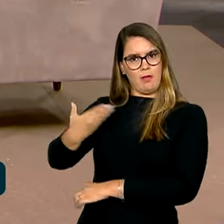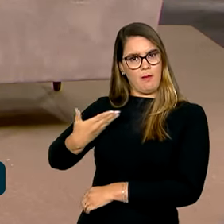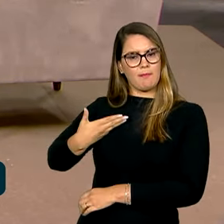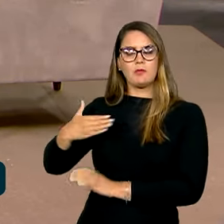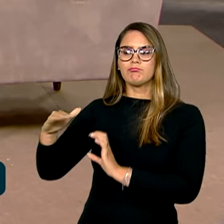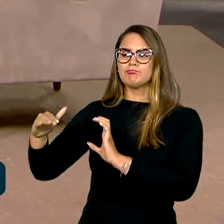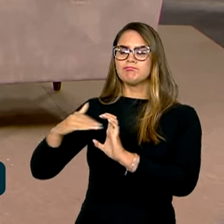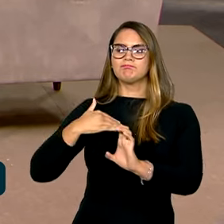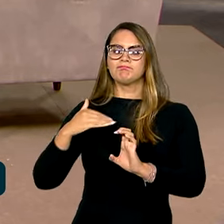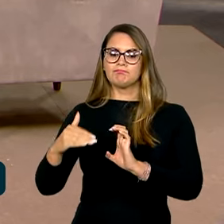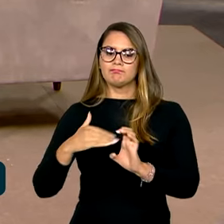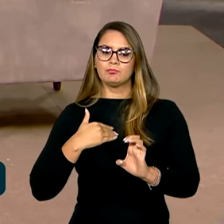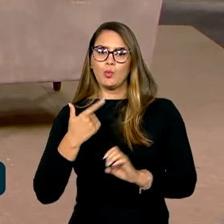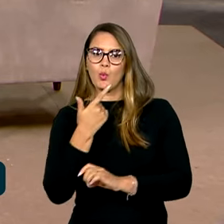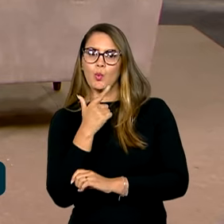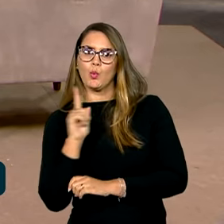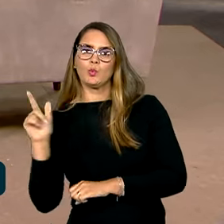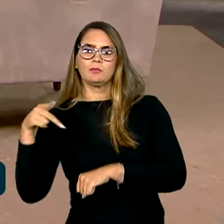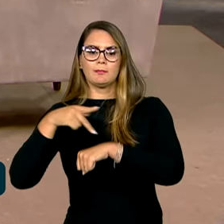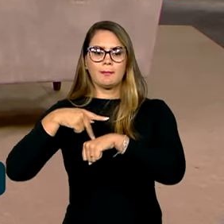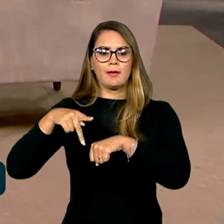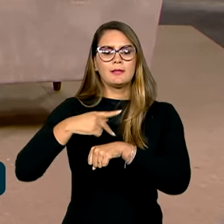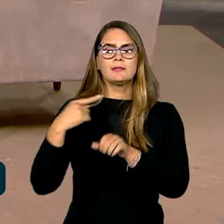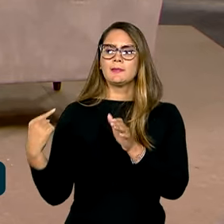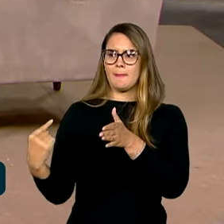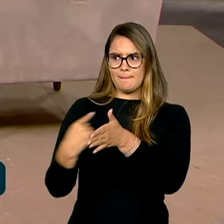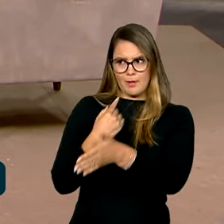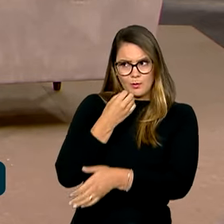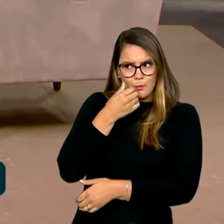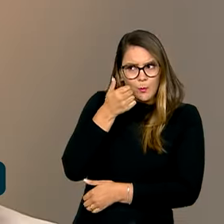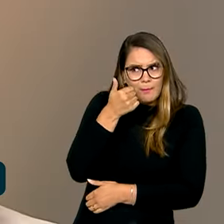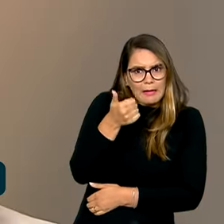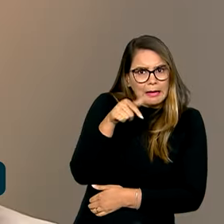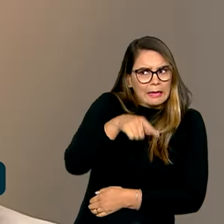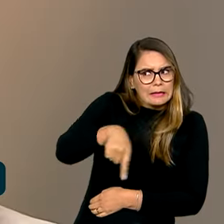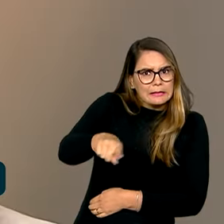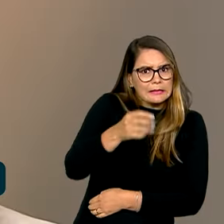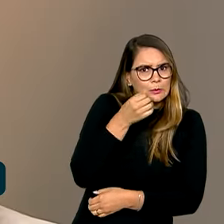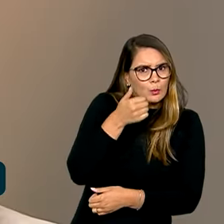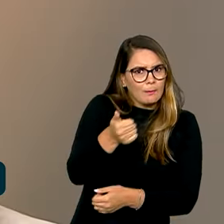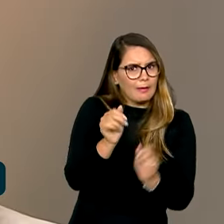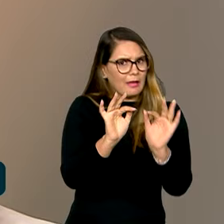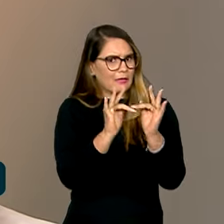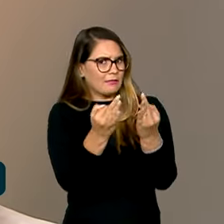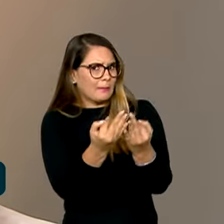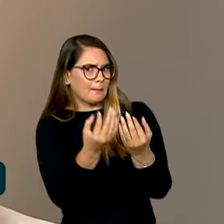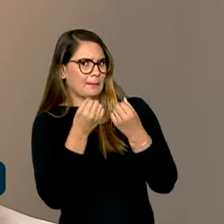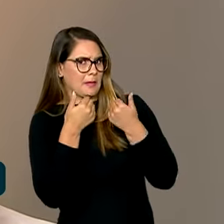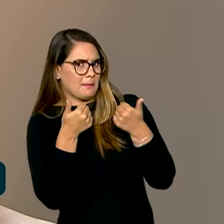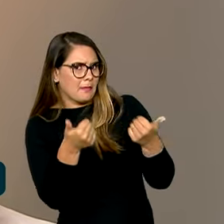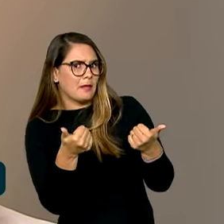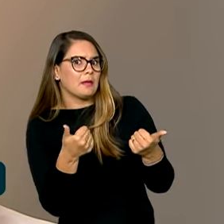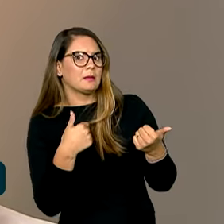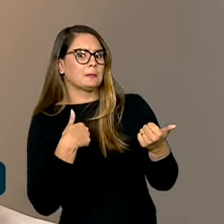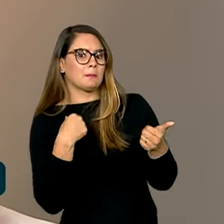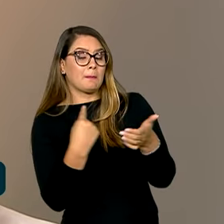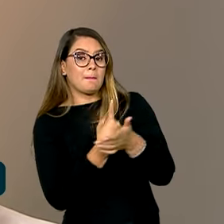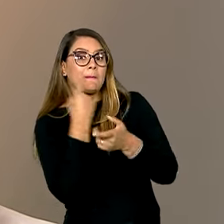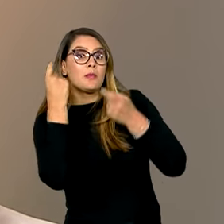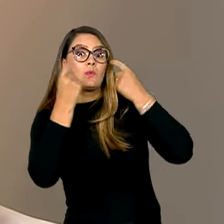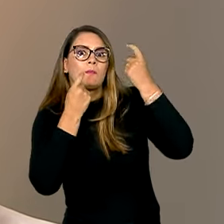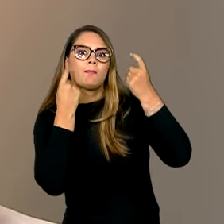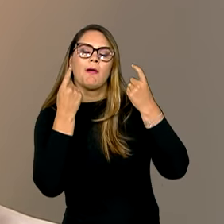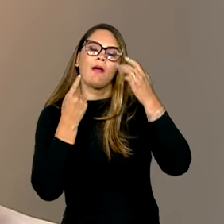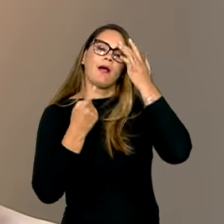consultoria, que são de outros países, perguntando se estão bem, está tudo bem aí, os familiares como estão. E passado